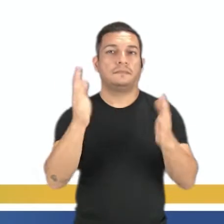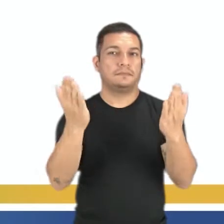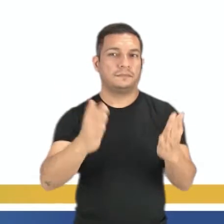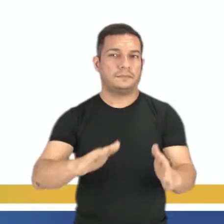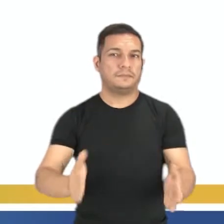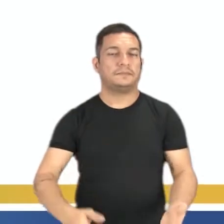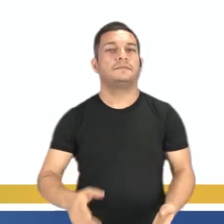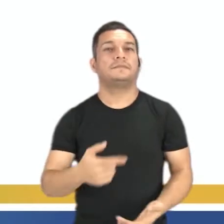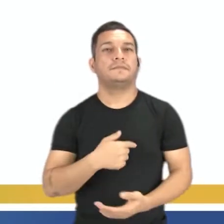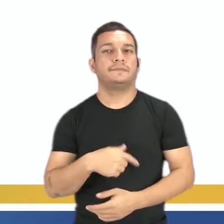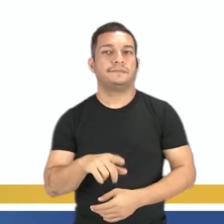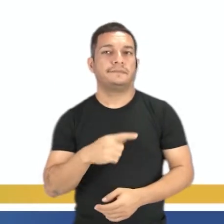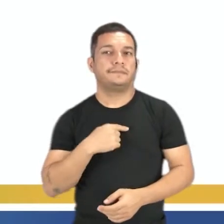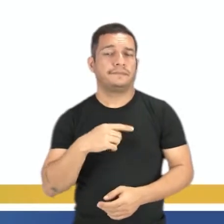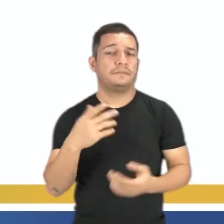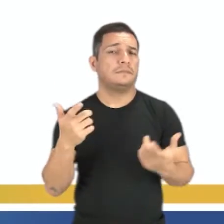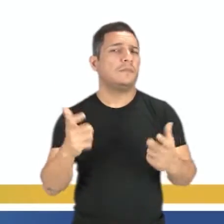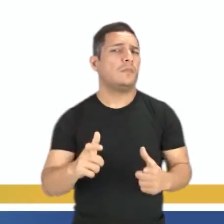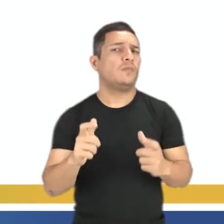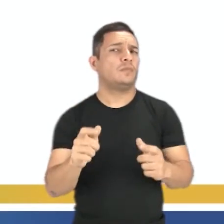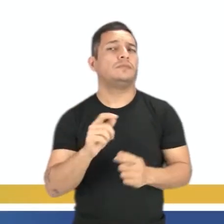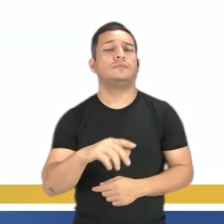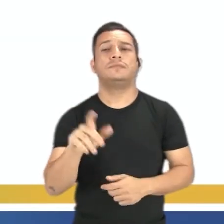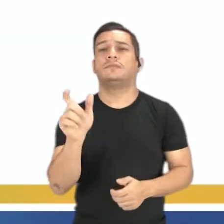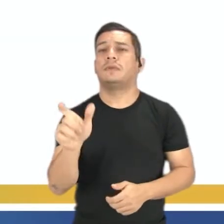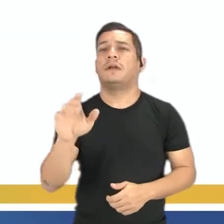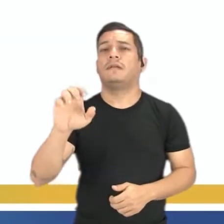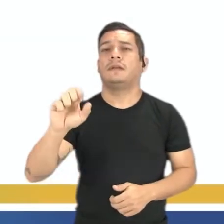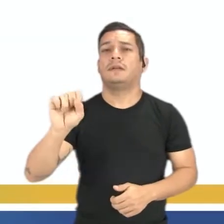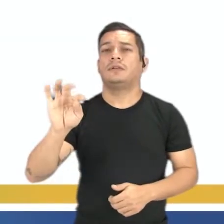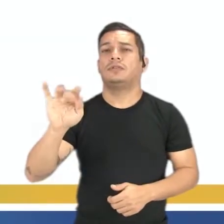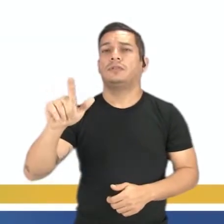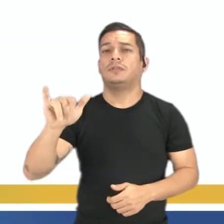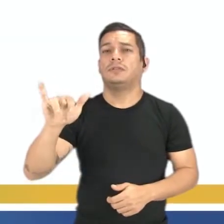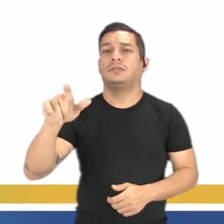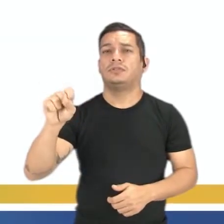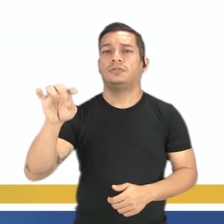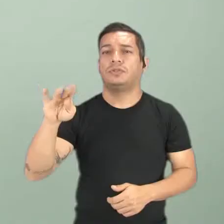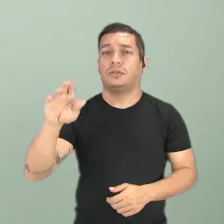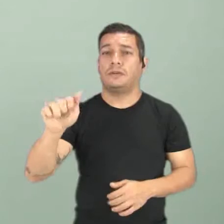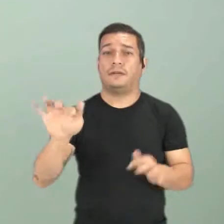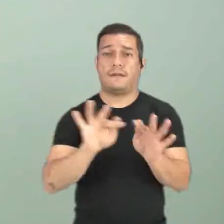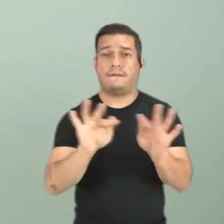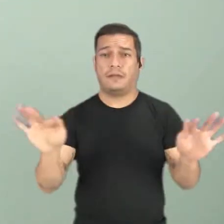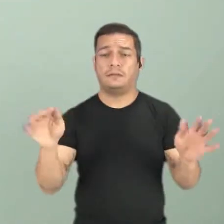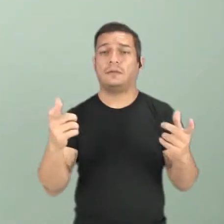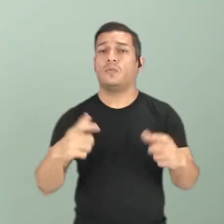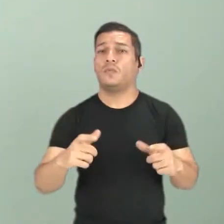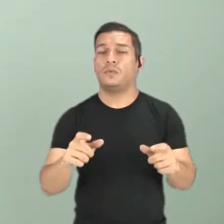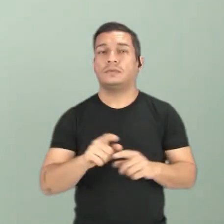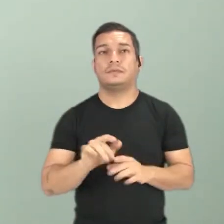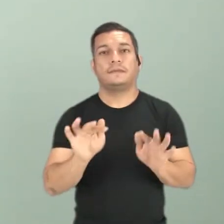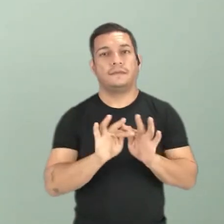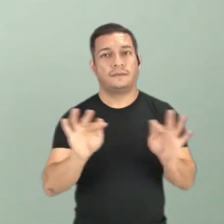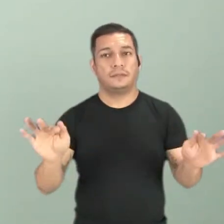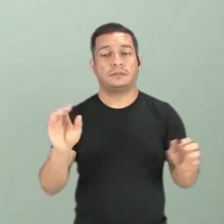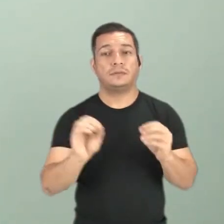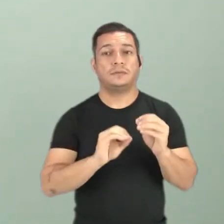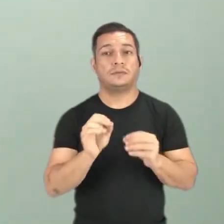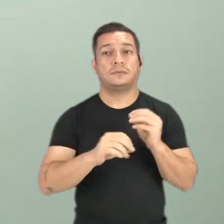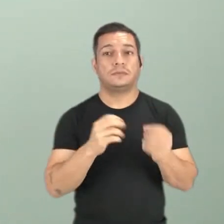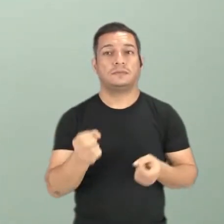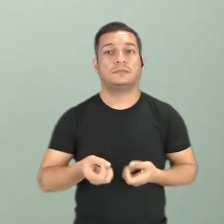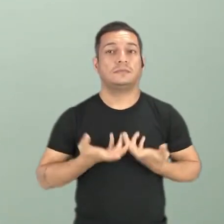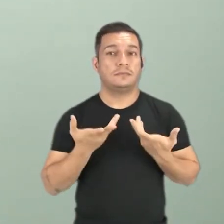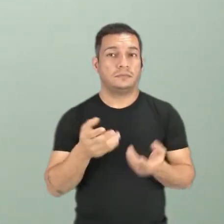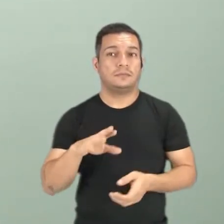curvas. Professora, onde está a estilística aí nessa frase? Gente, a estilística está na frase como recurso